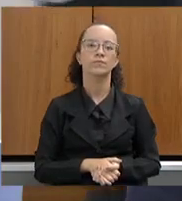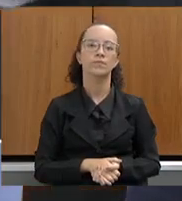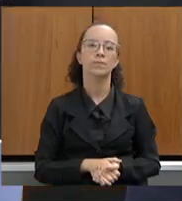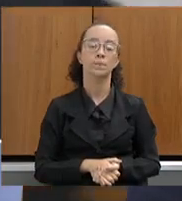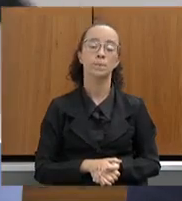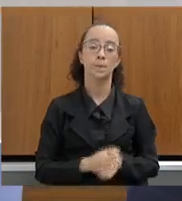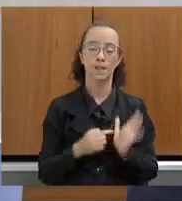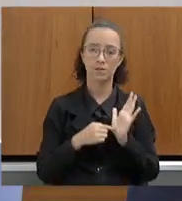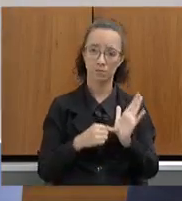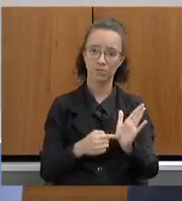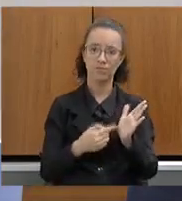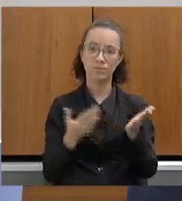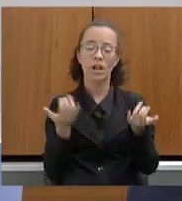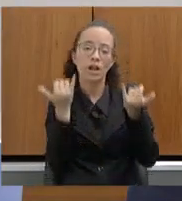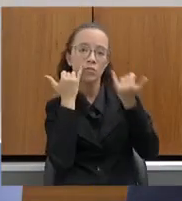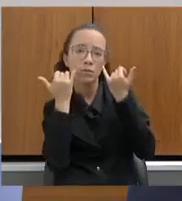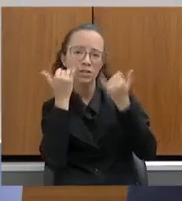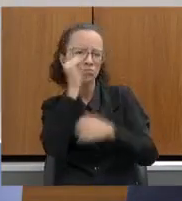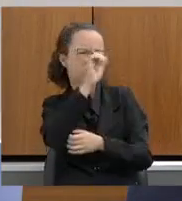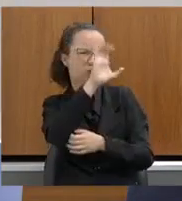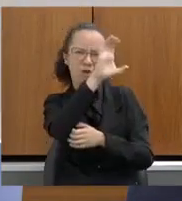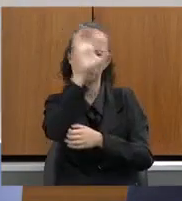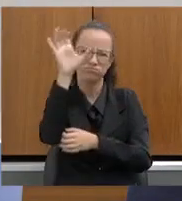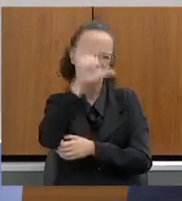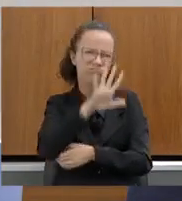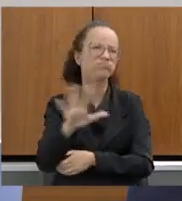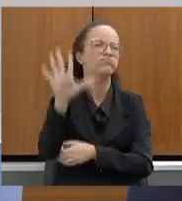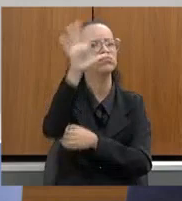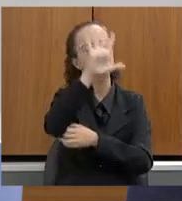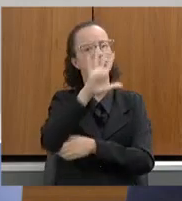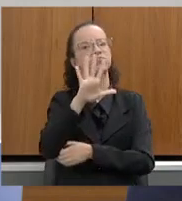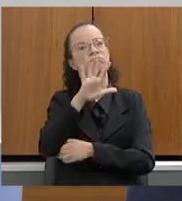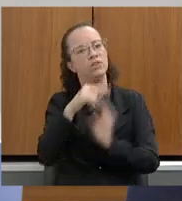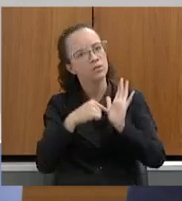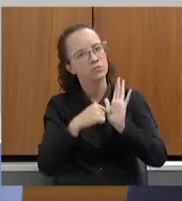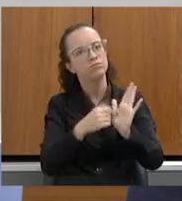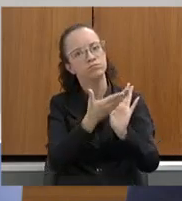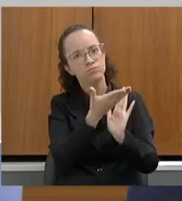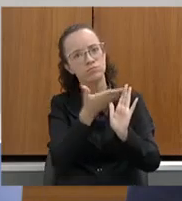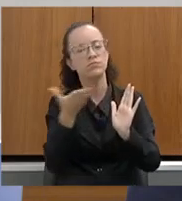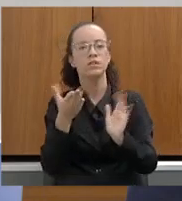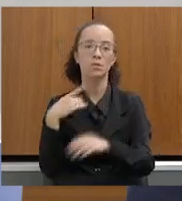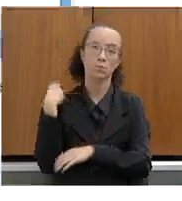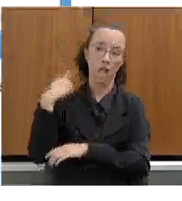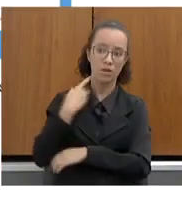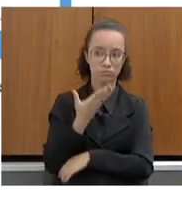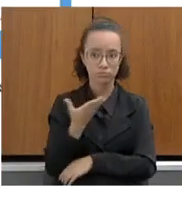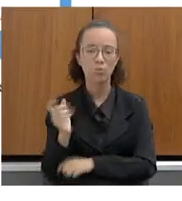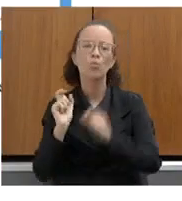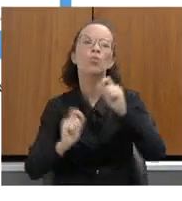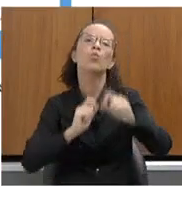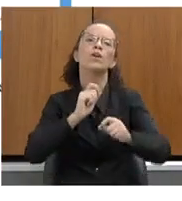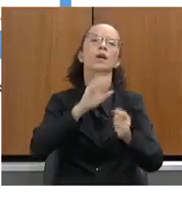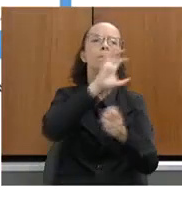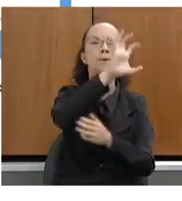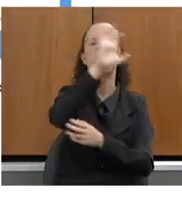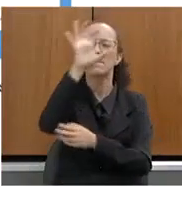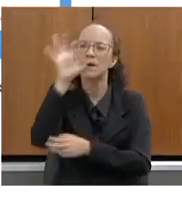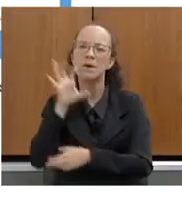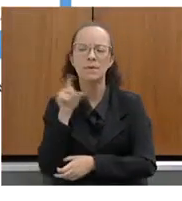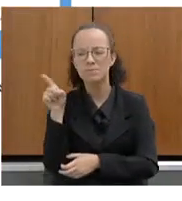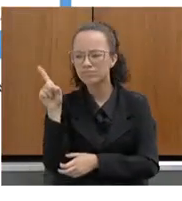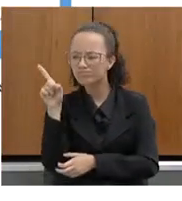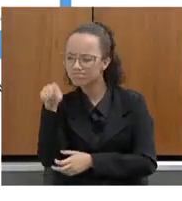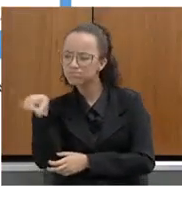Aqui, só um dado regional, nós fizemos questão, nessa apresentação, deputados, de regionalizar também, para que vocês